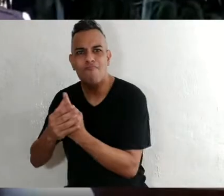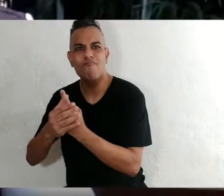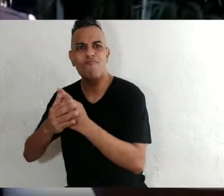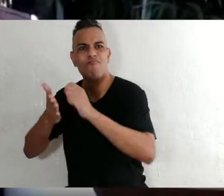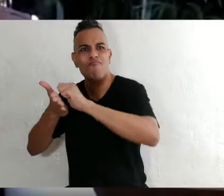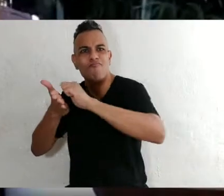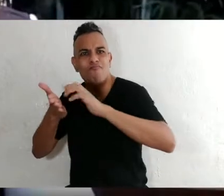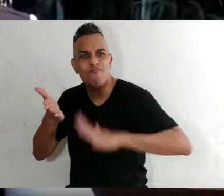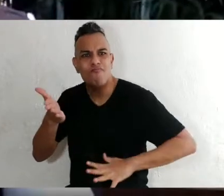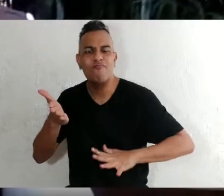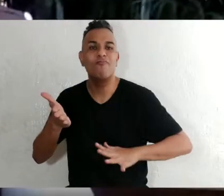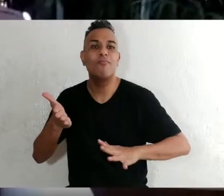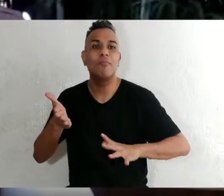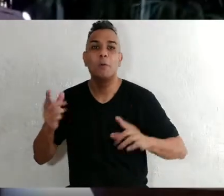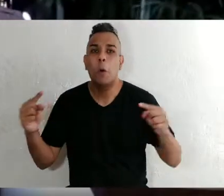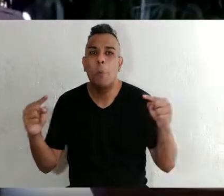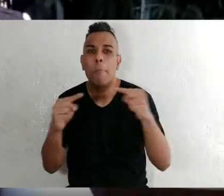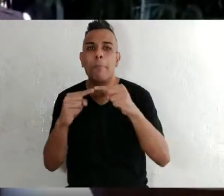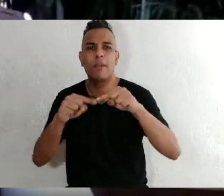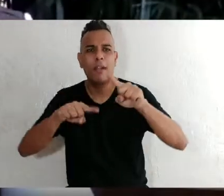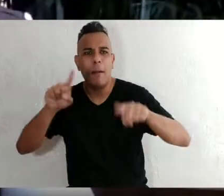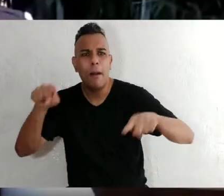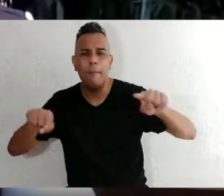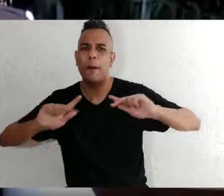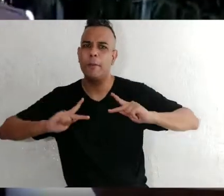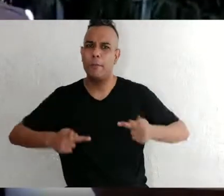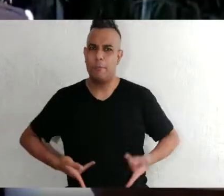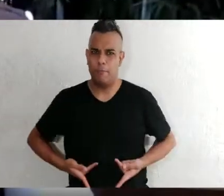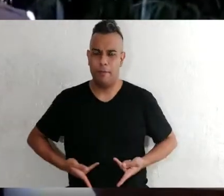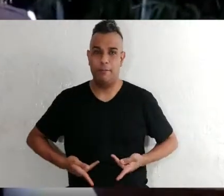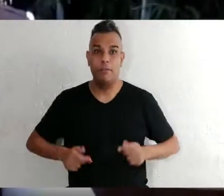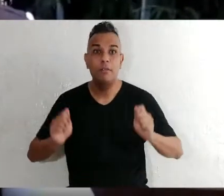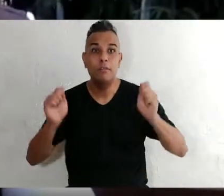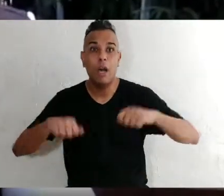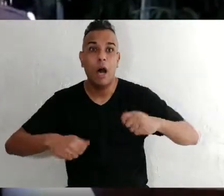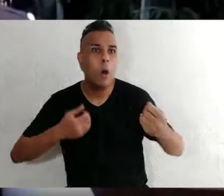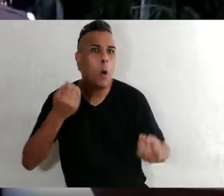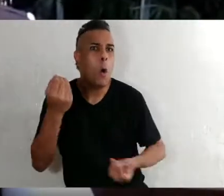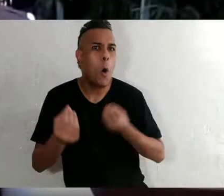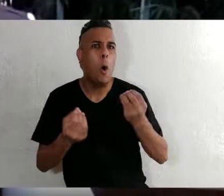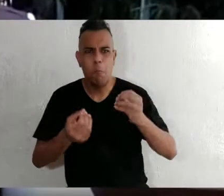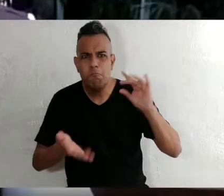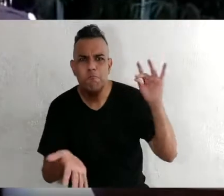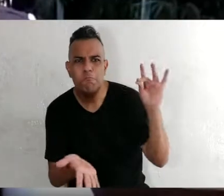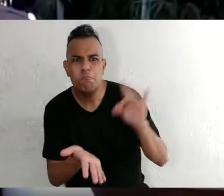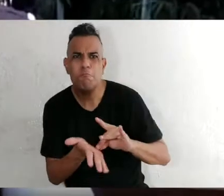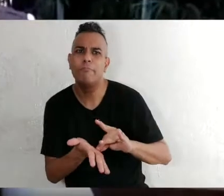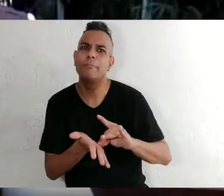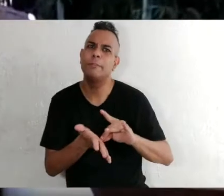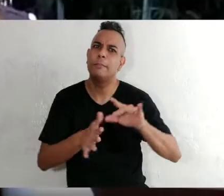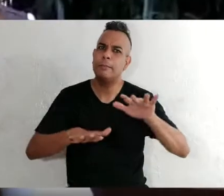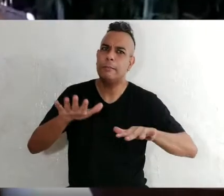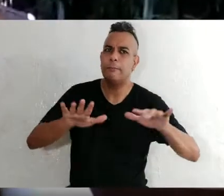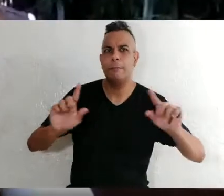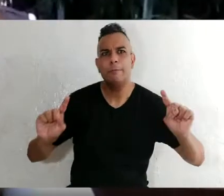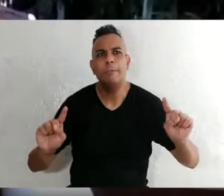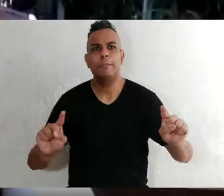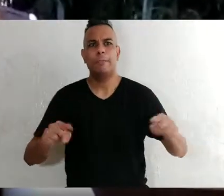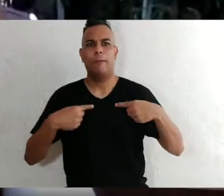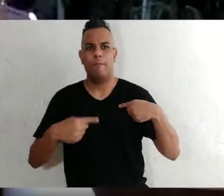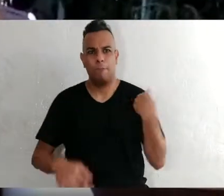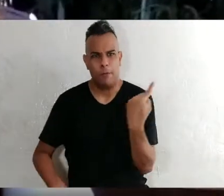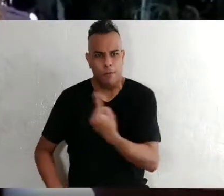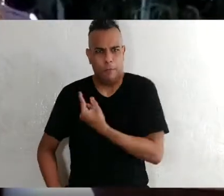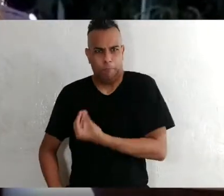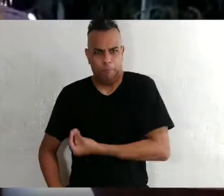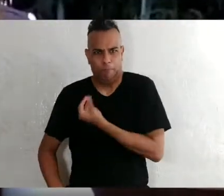é reflexo da diversidade humana e social. E tornar esse ideal um cenário possível é, muitas vezes, desafiador,